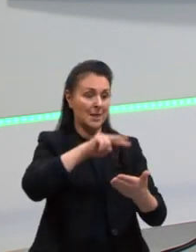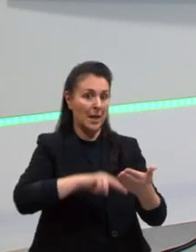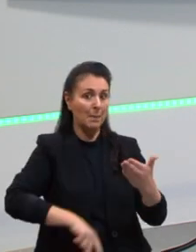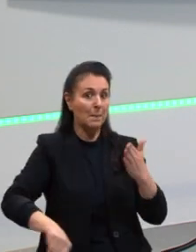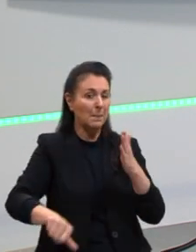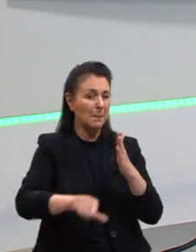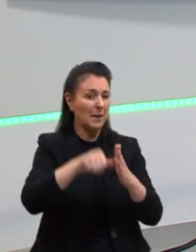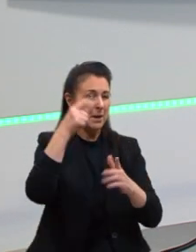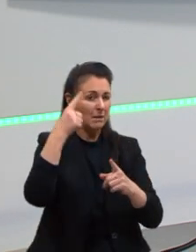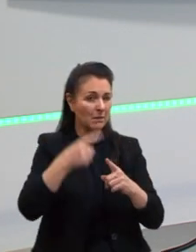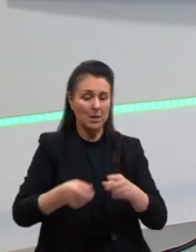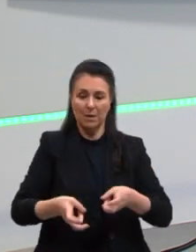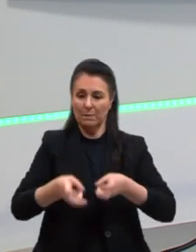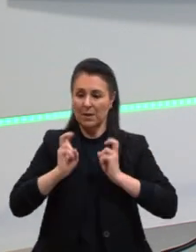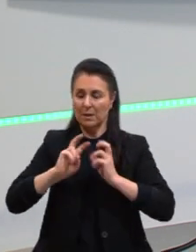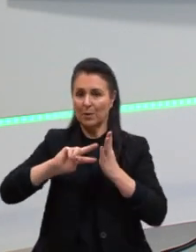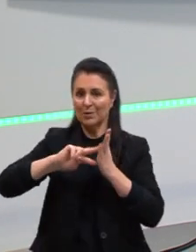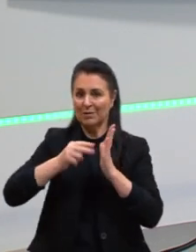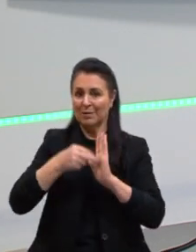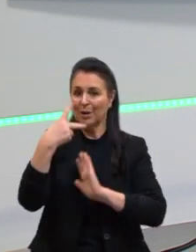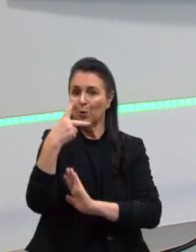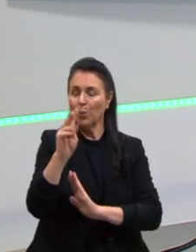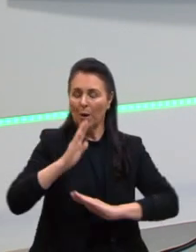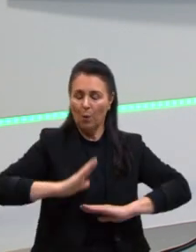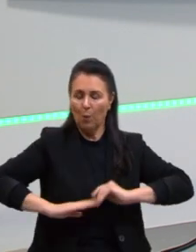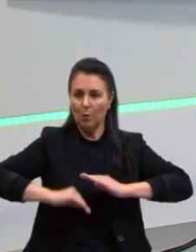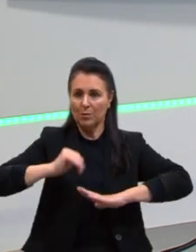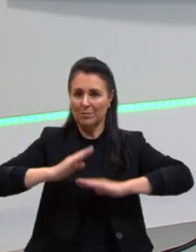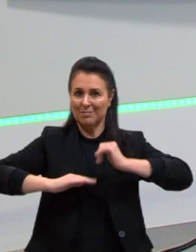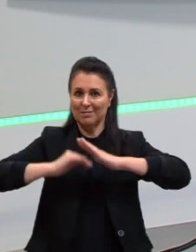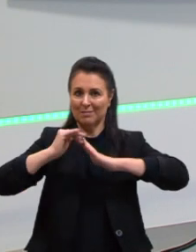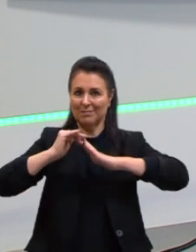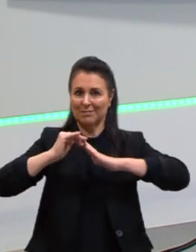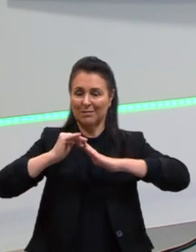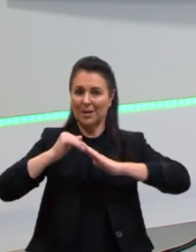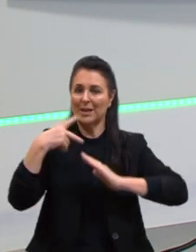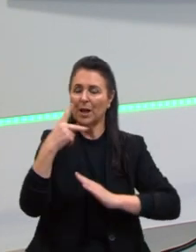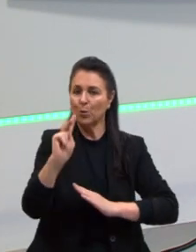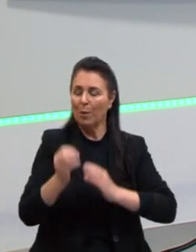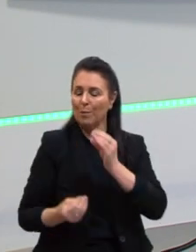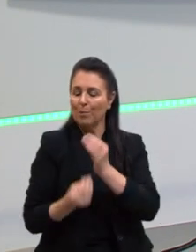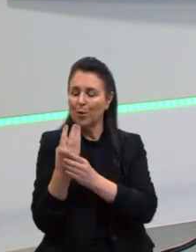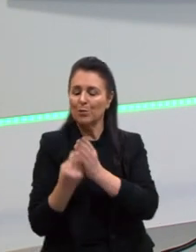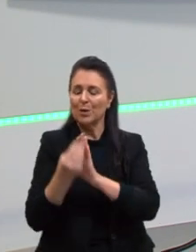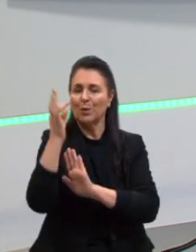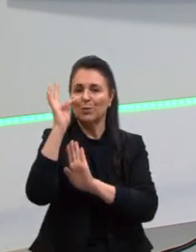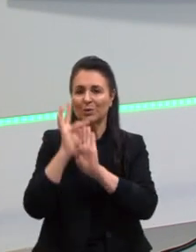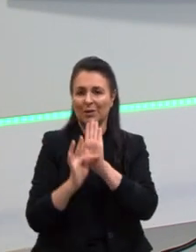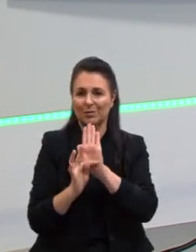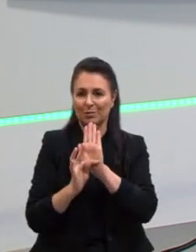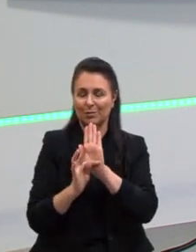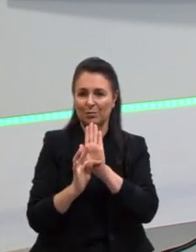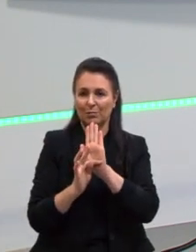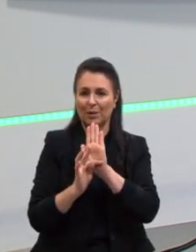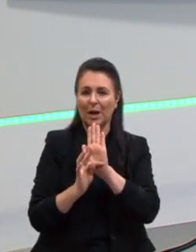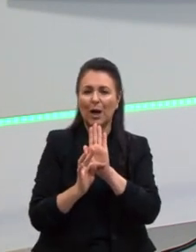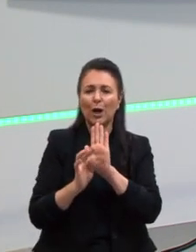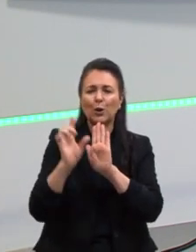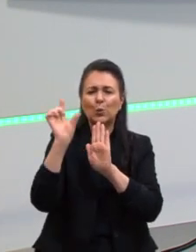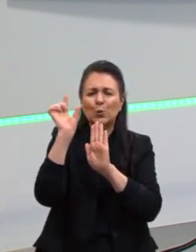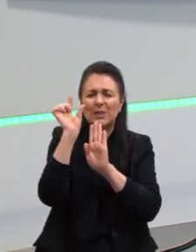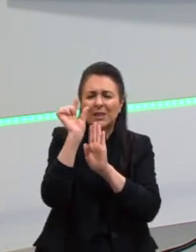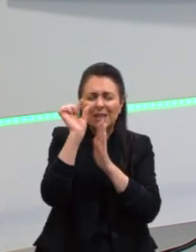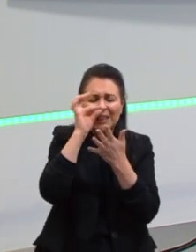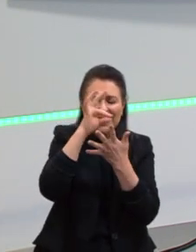o significado da tua construção, da tua produção de texto, da minúcia que